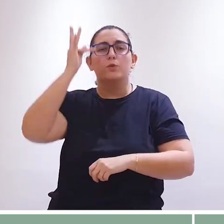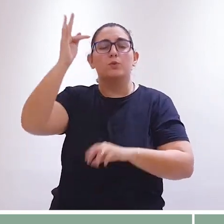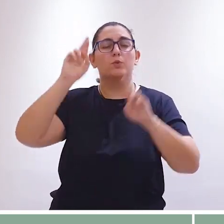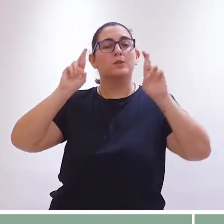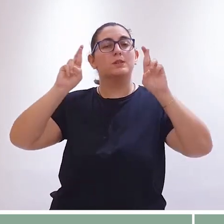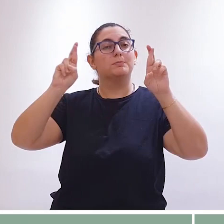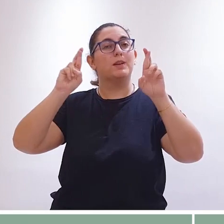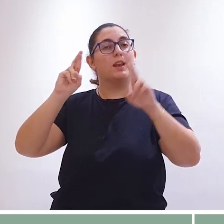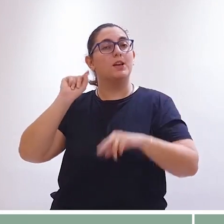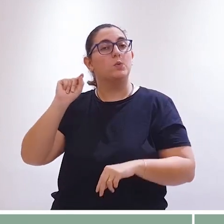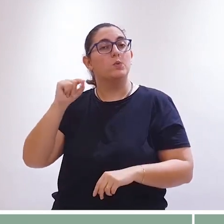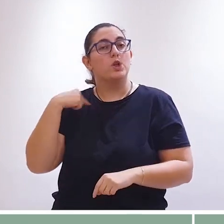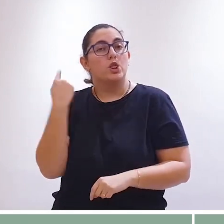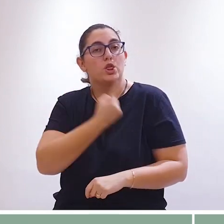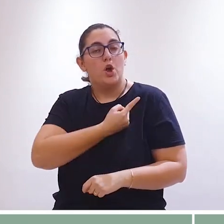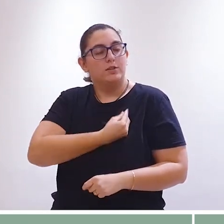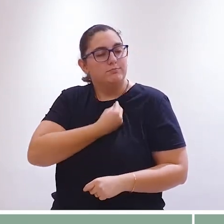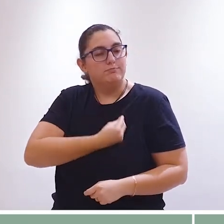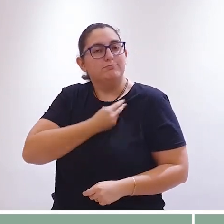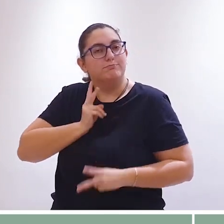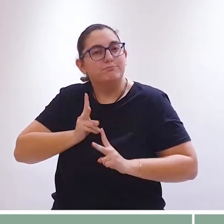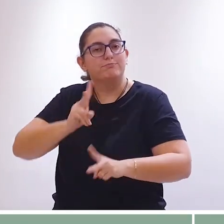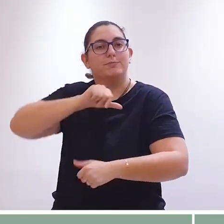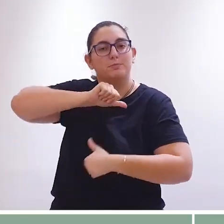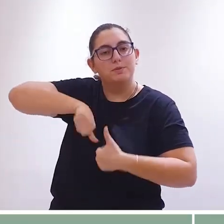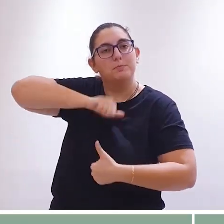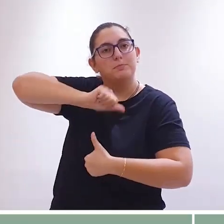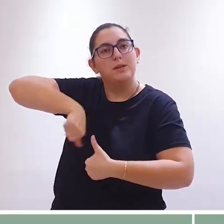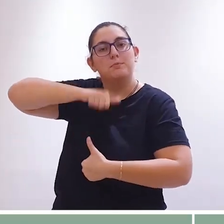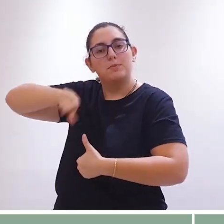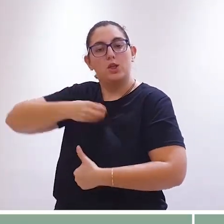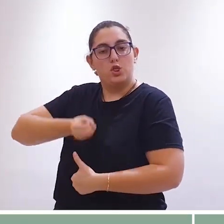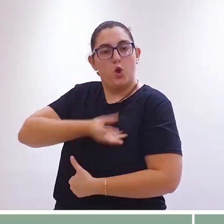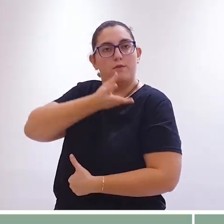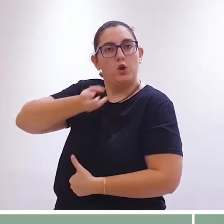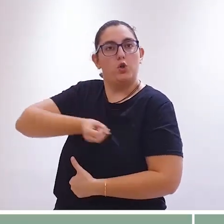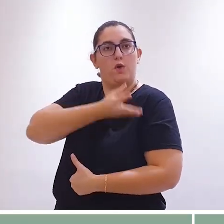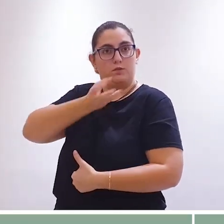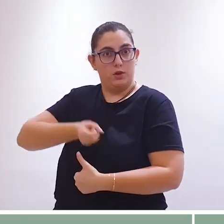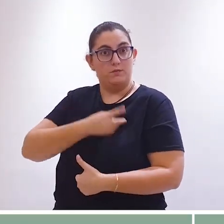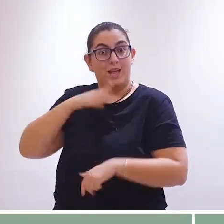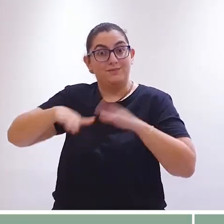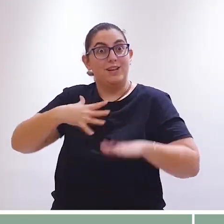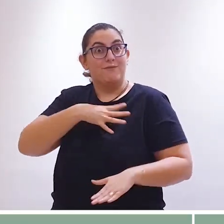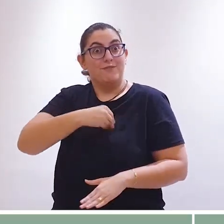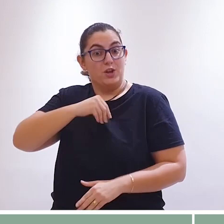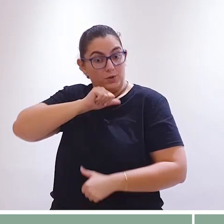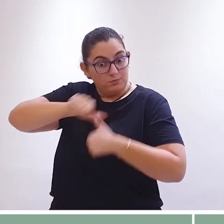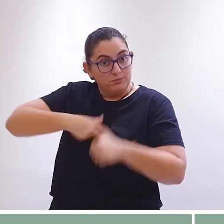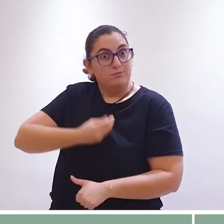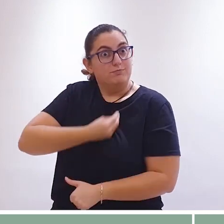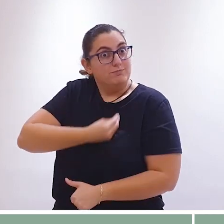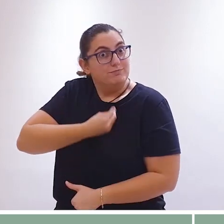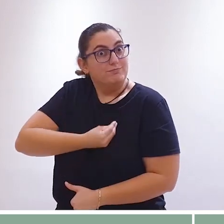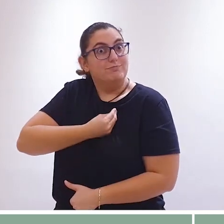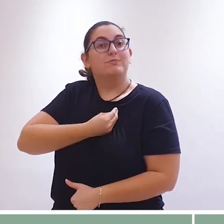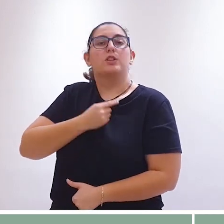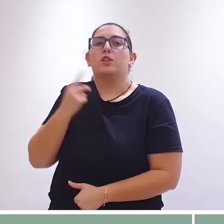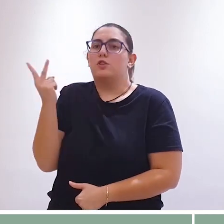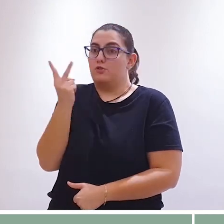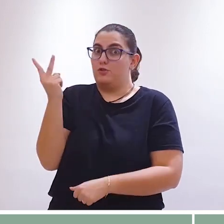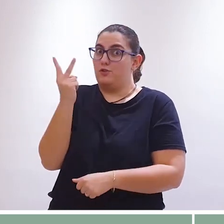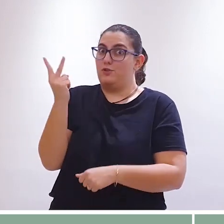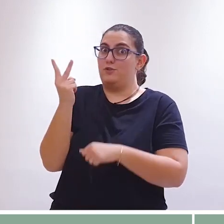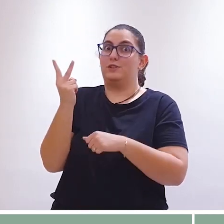esperança, gratidão. É a vida que sempre se renova. Quantas vezes o nascimento de um filho mudou a vida de um casal?